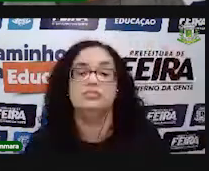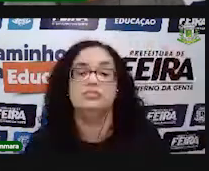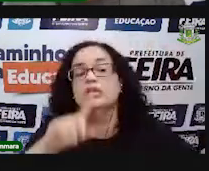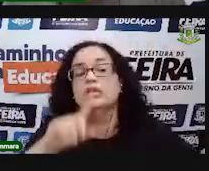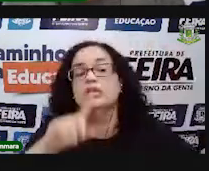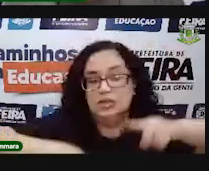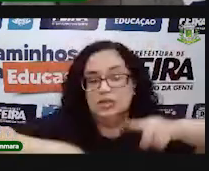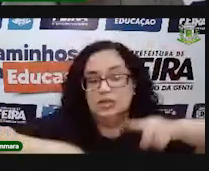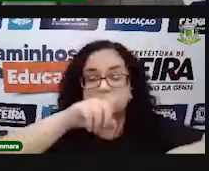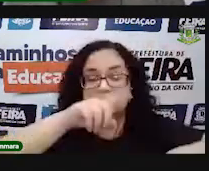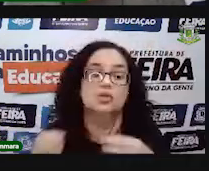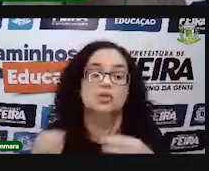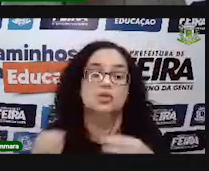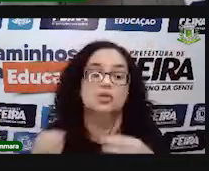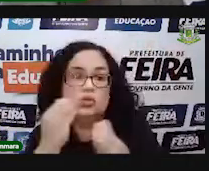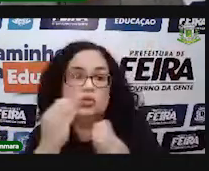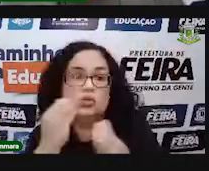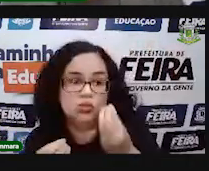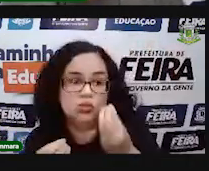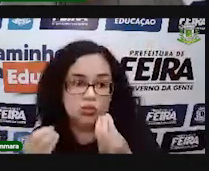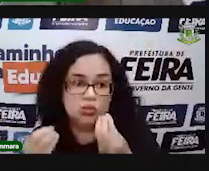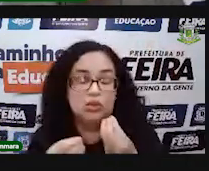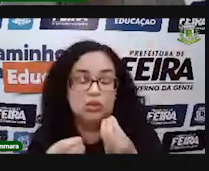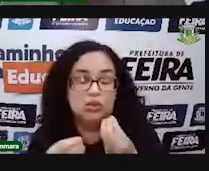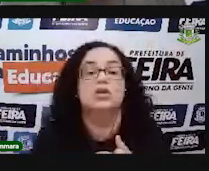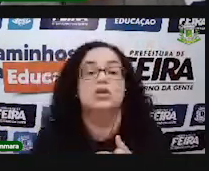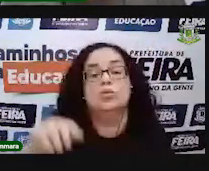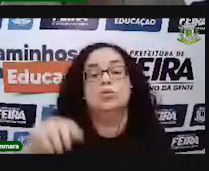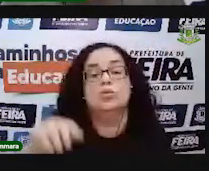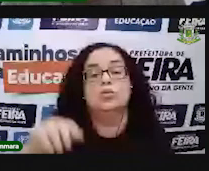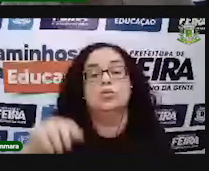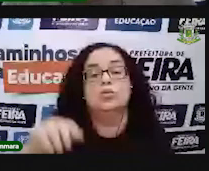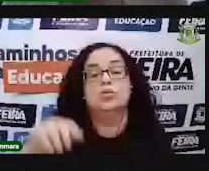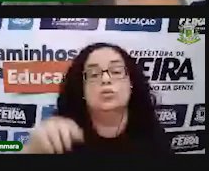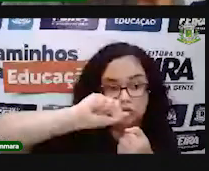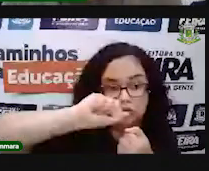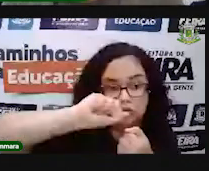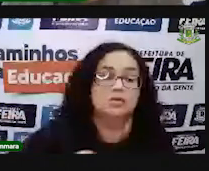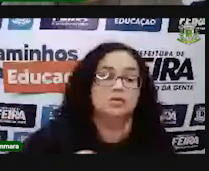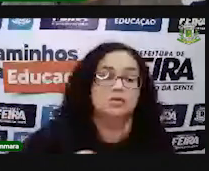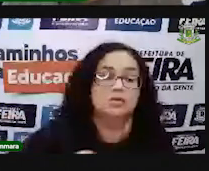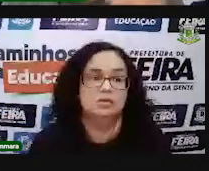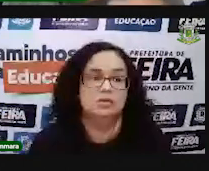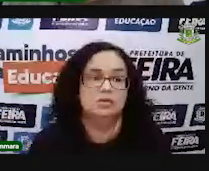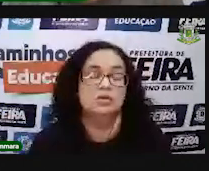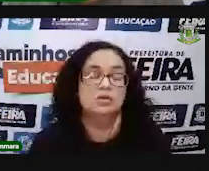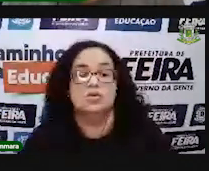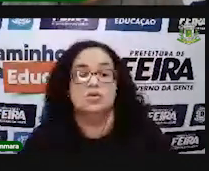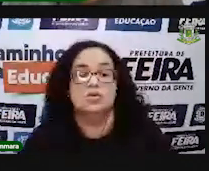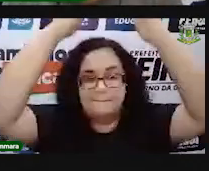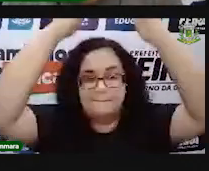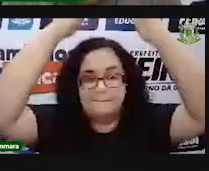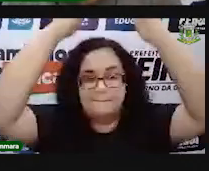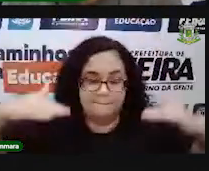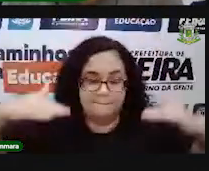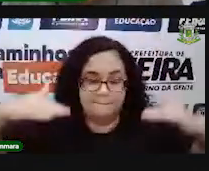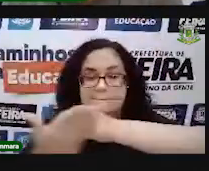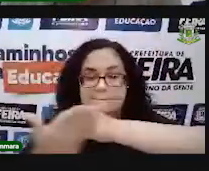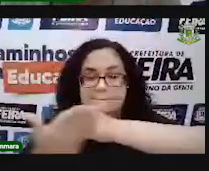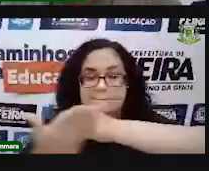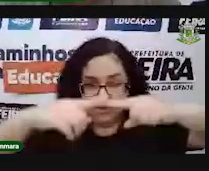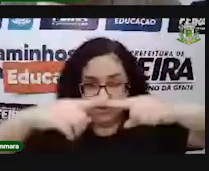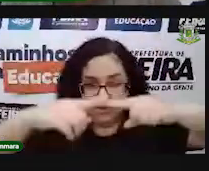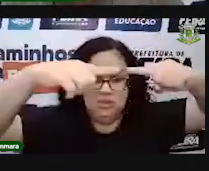bacana. E uma colazinha. Então, nesse material aqui, tem um passo a passo mostrando como fazer,